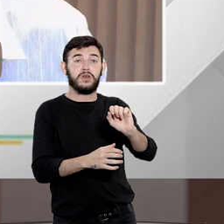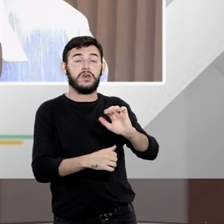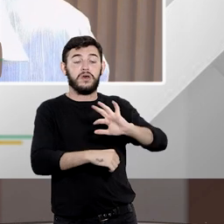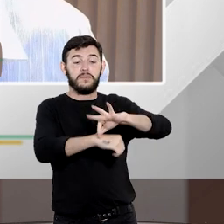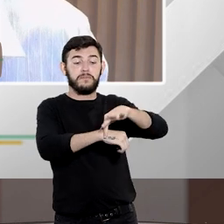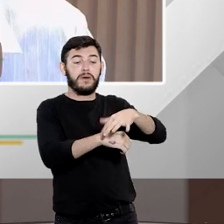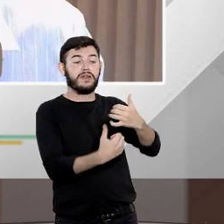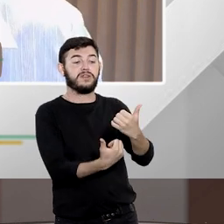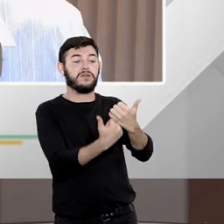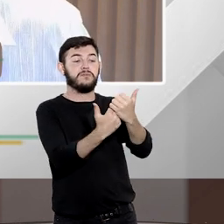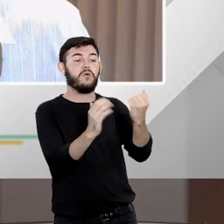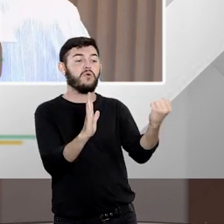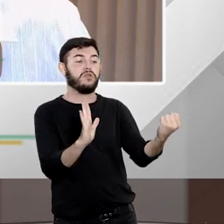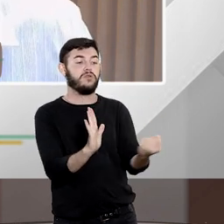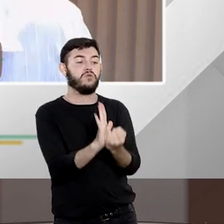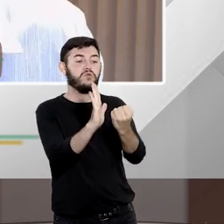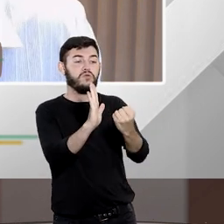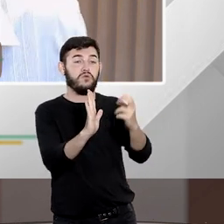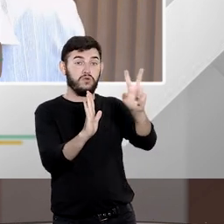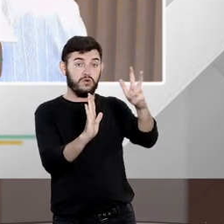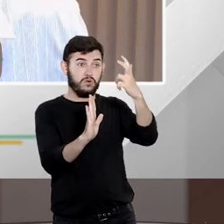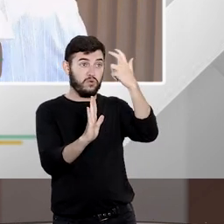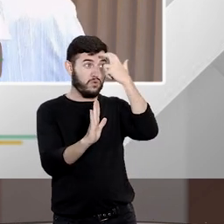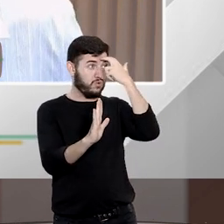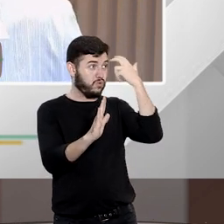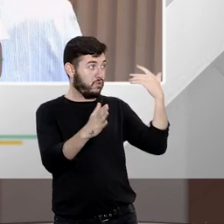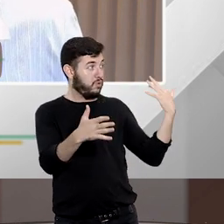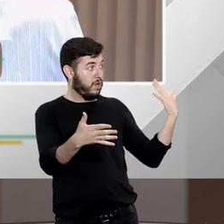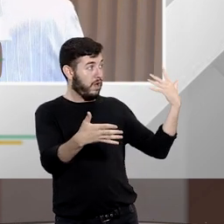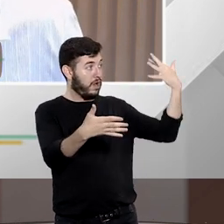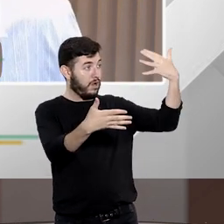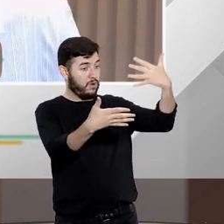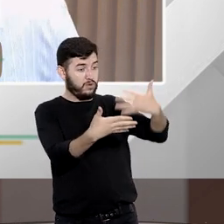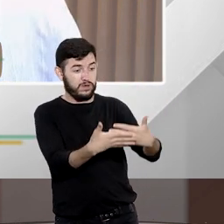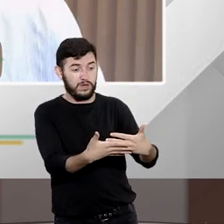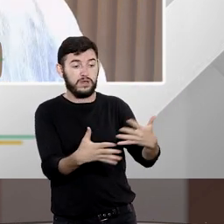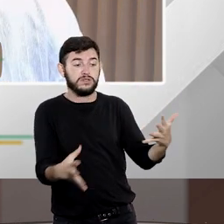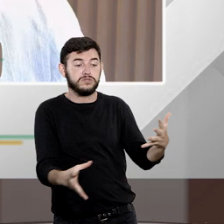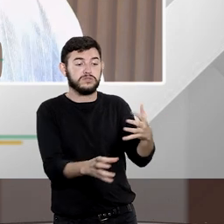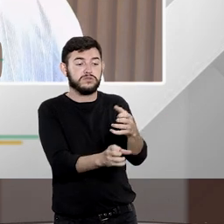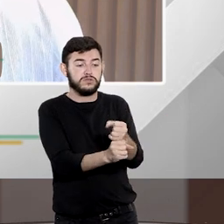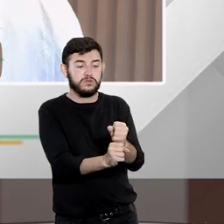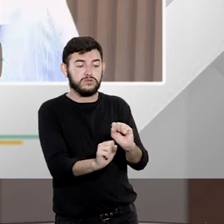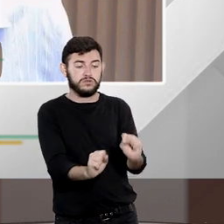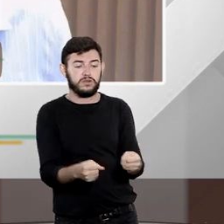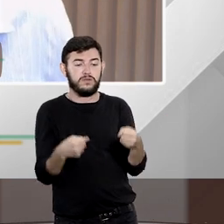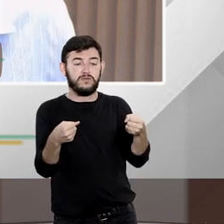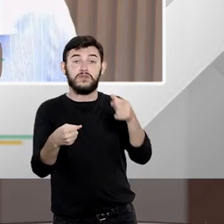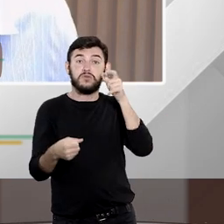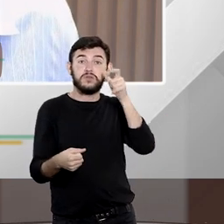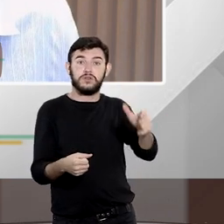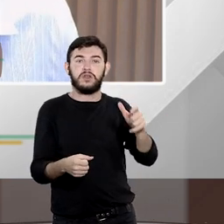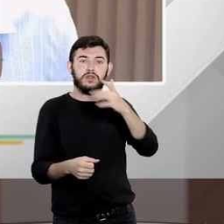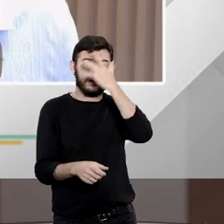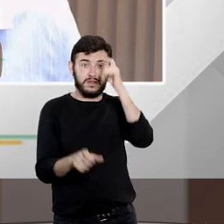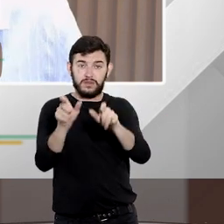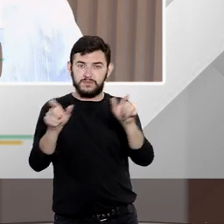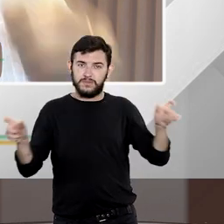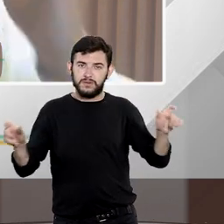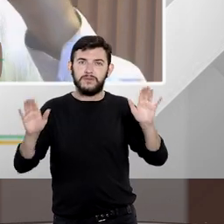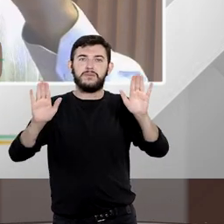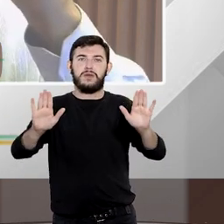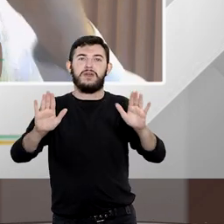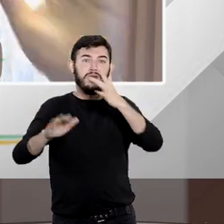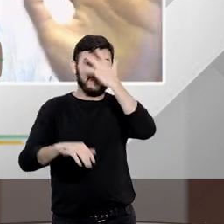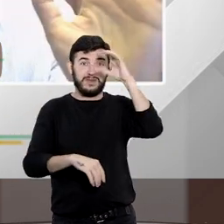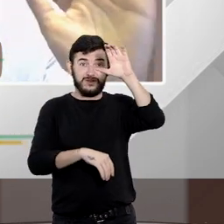do patrimônio histórico a defesa do interesse público como um todo então um cidadão que está lá na sua cidade e